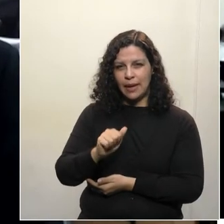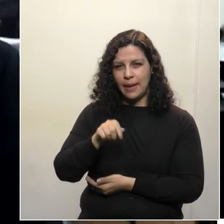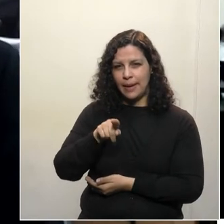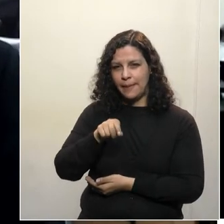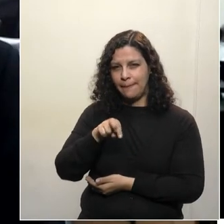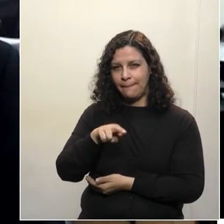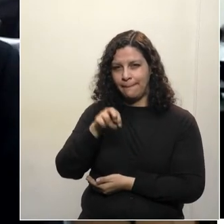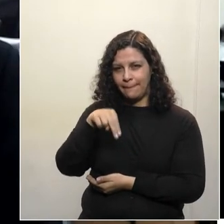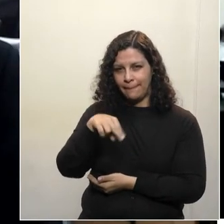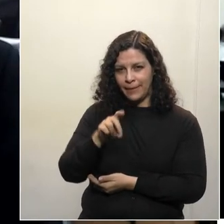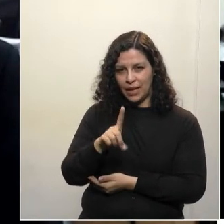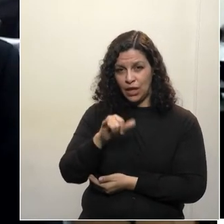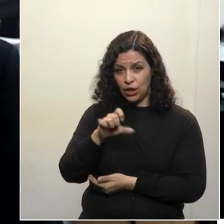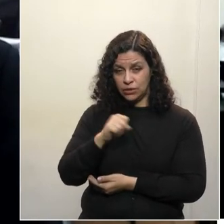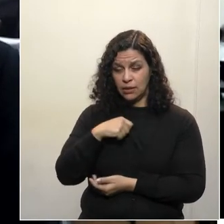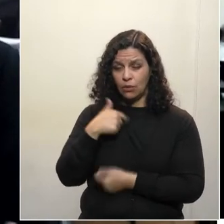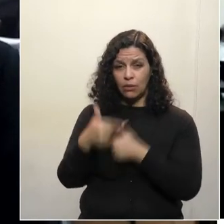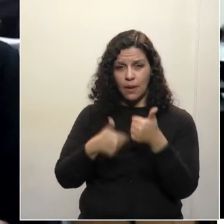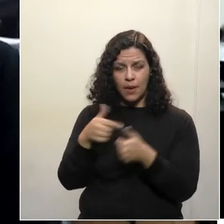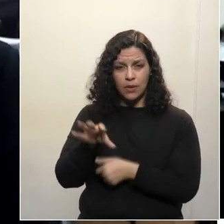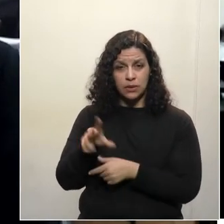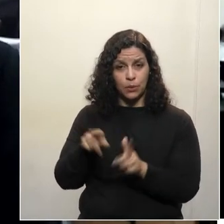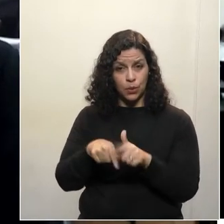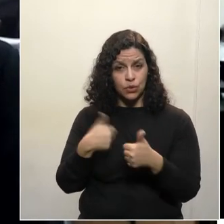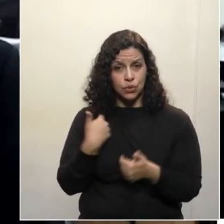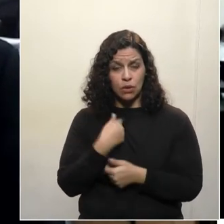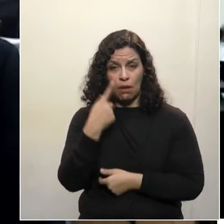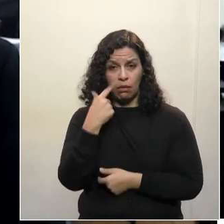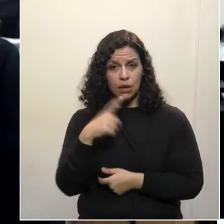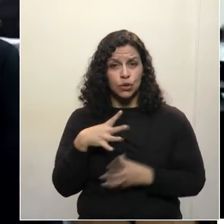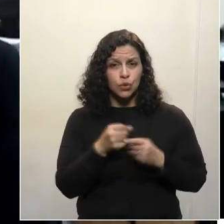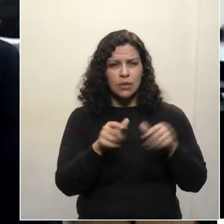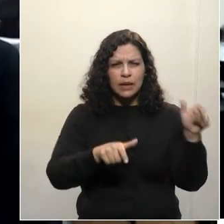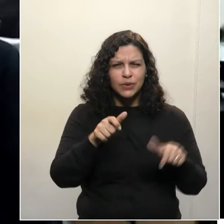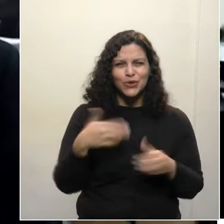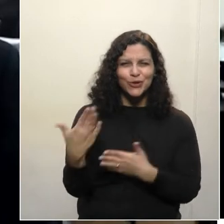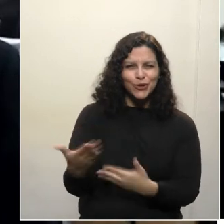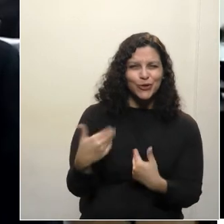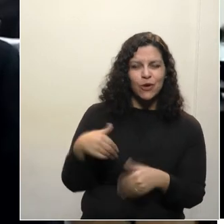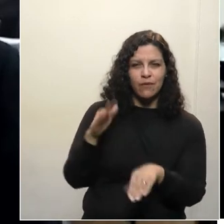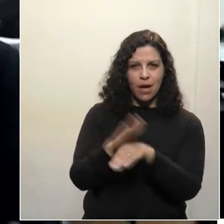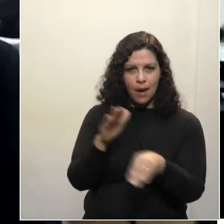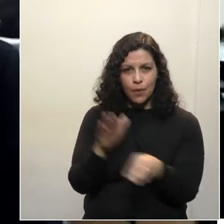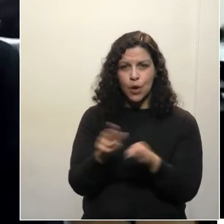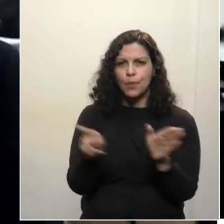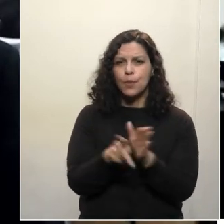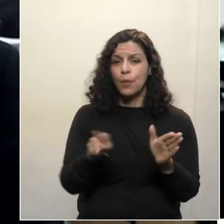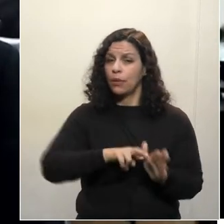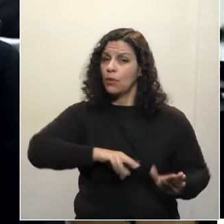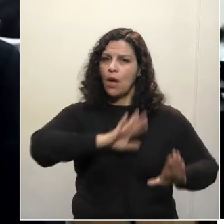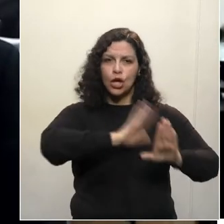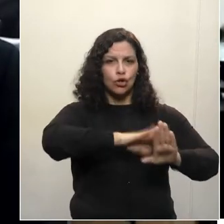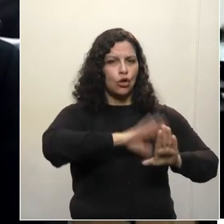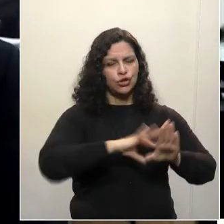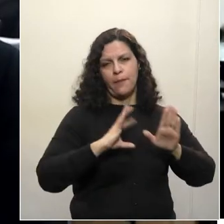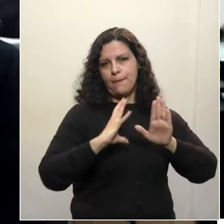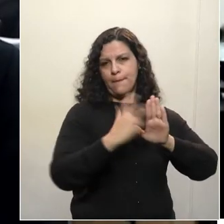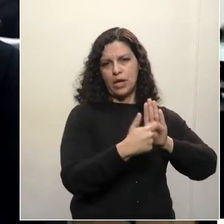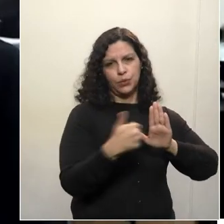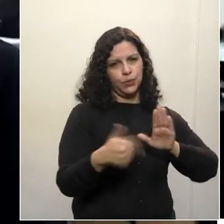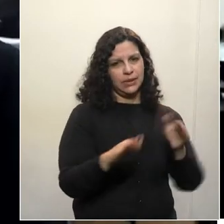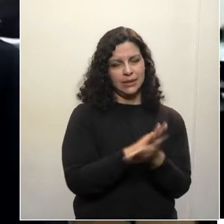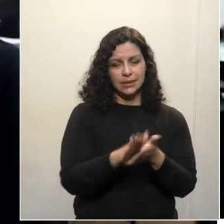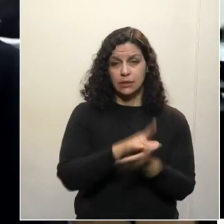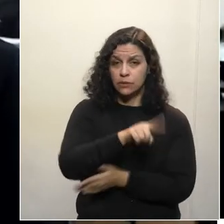dessa modalidade de emprego. Eu acho que é assunto que interessa a todos, extrapola as questões ideológicas e partidárias. Eu